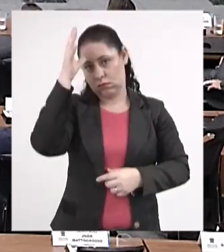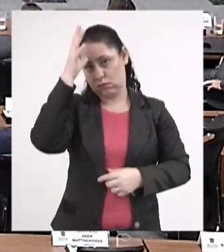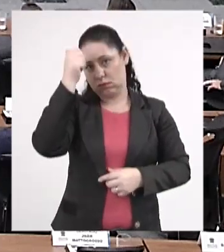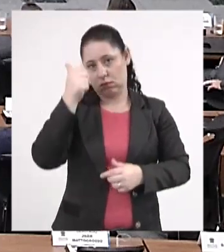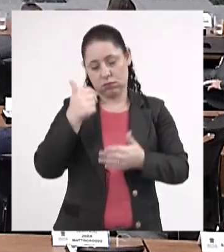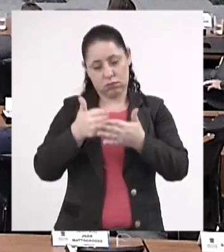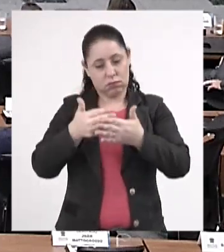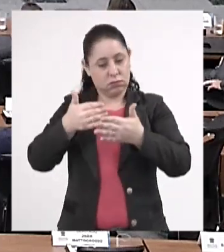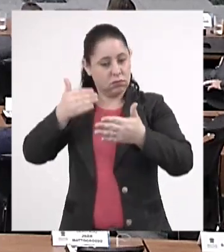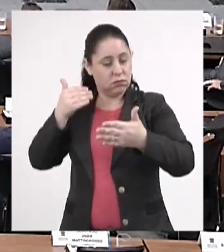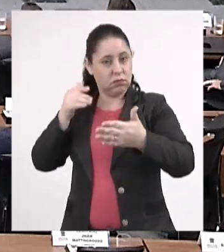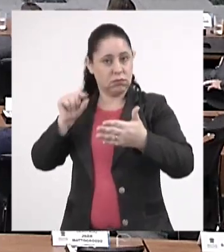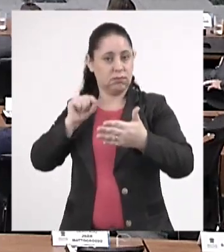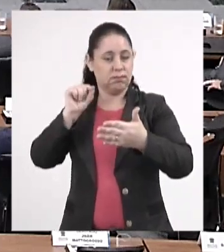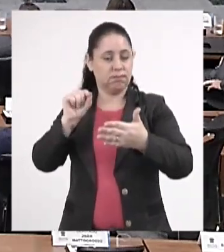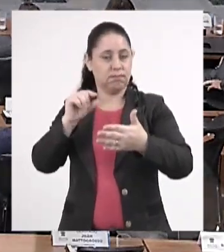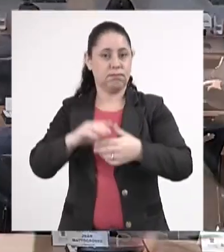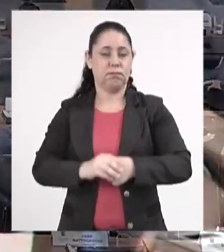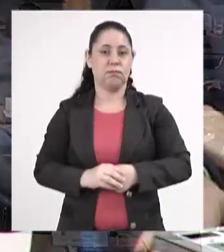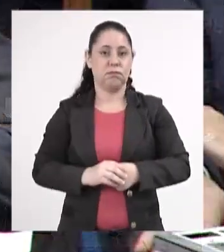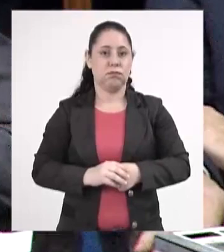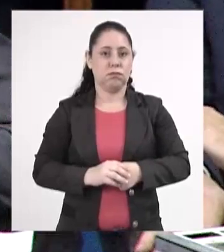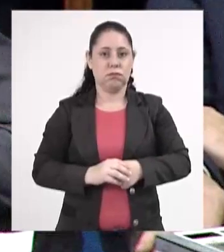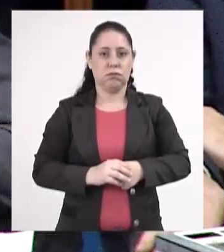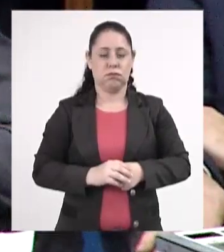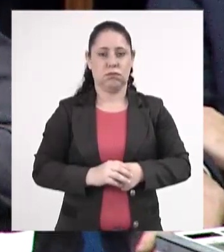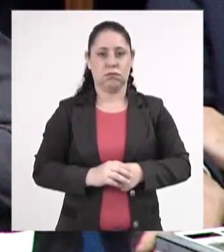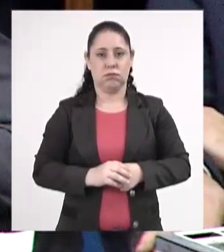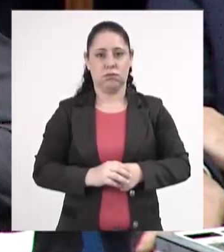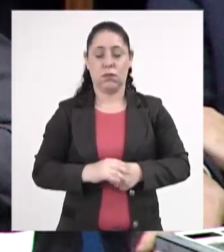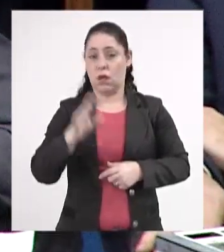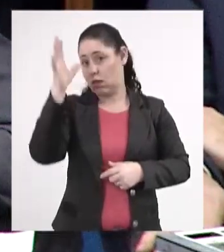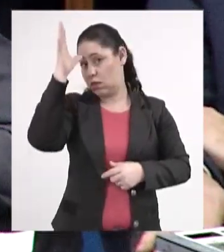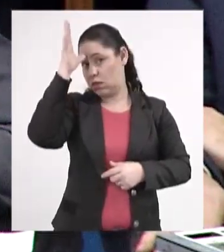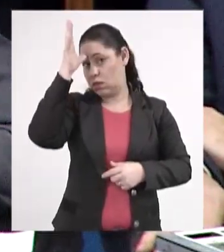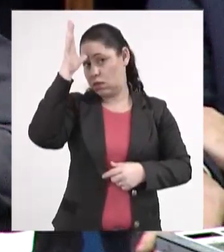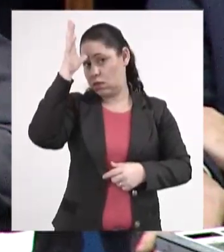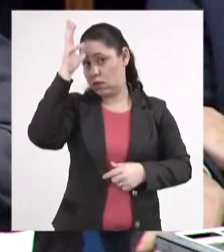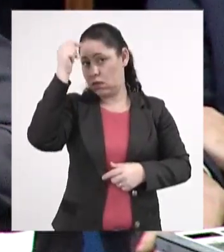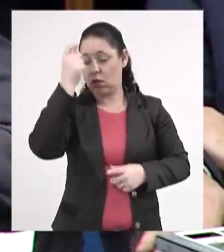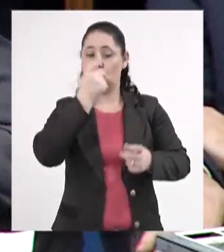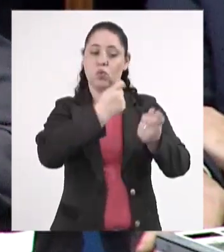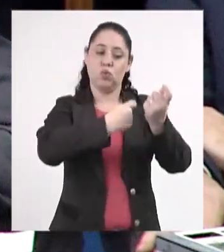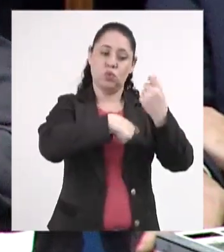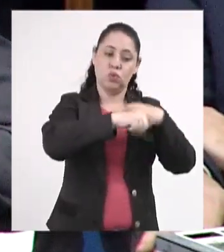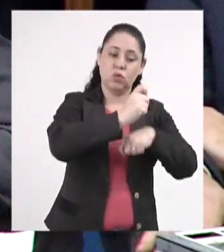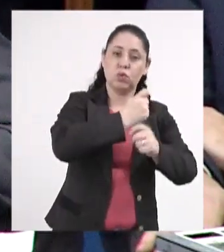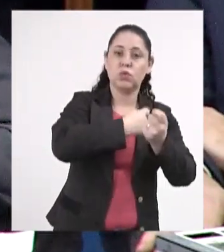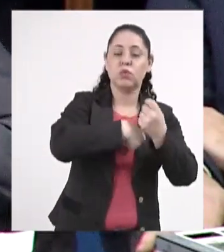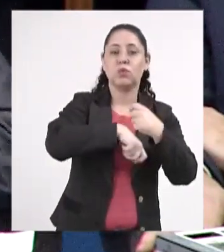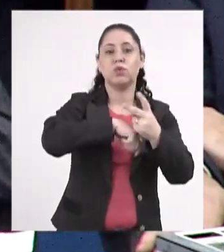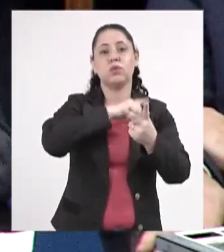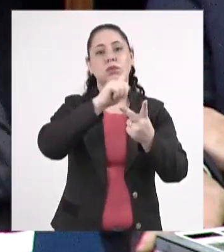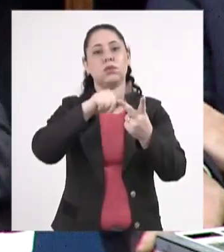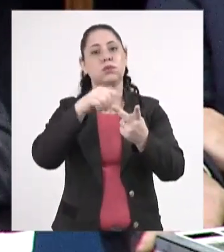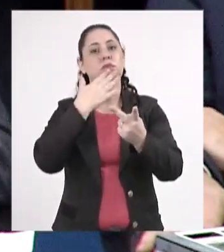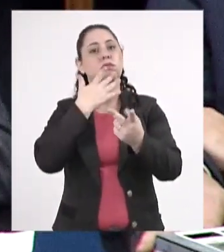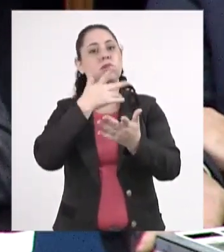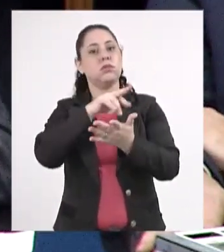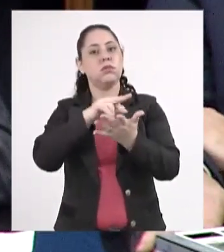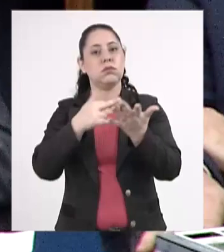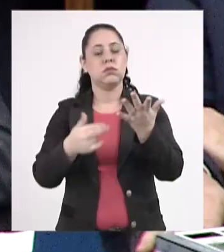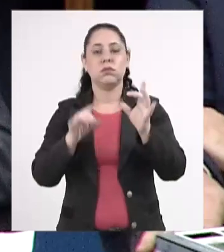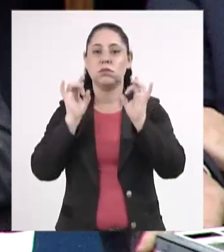recente, que todas as, tanto as decisões administrativas, quanto os requerimentos,